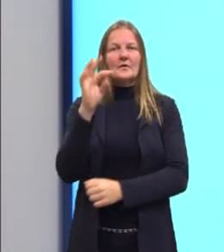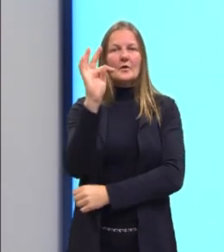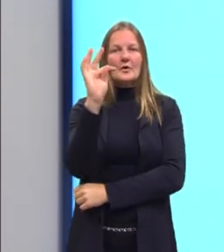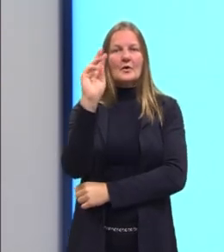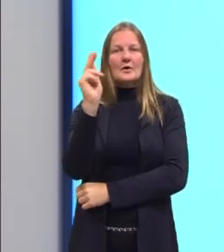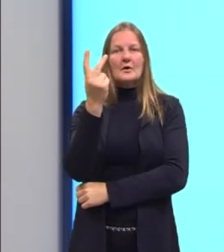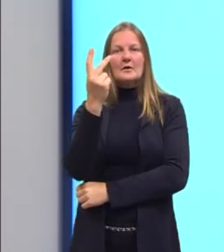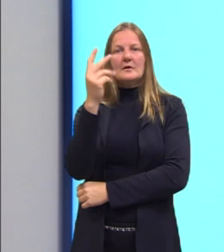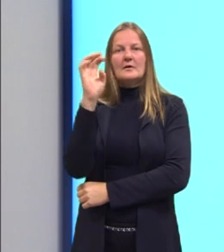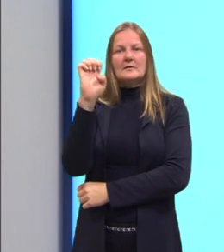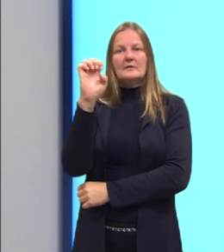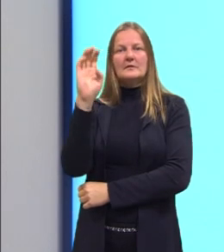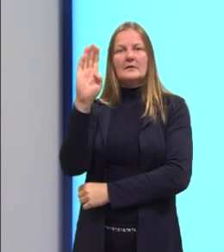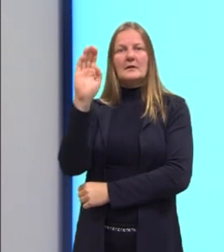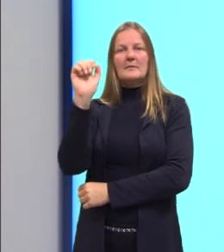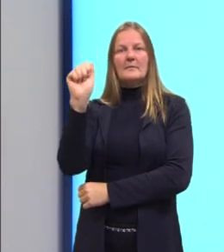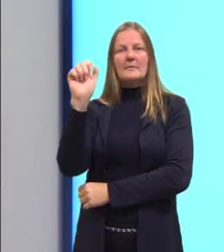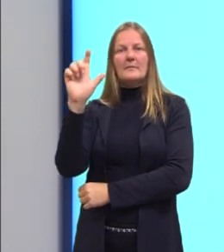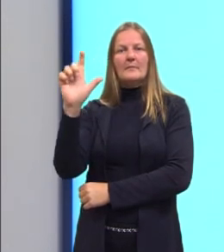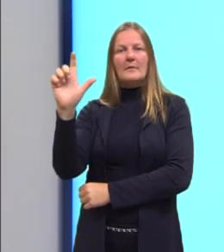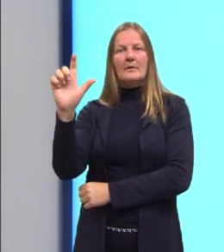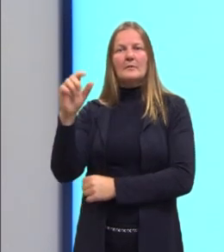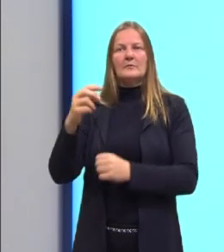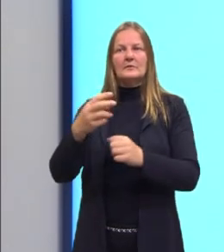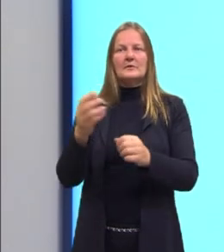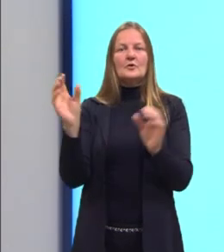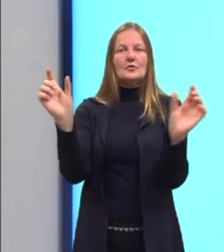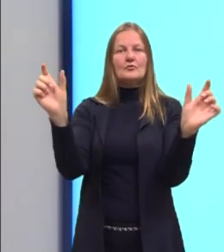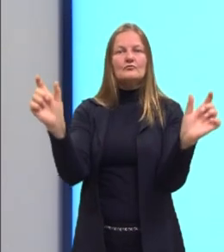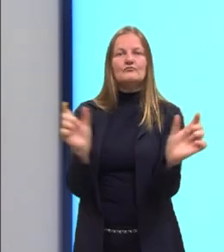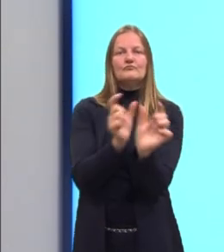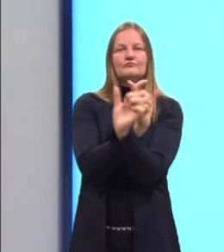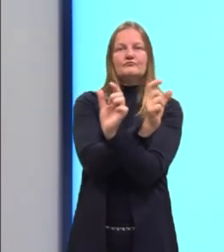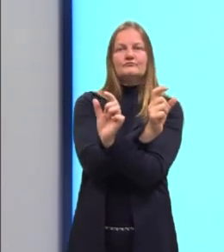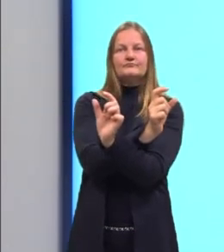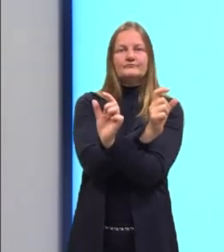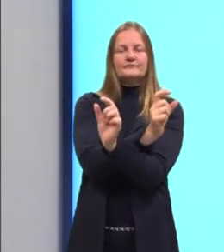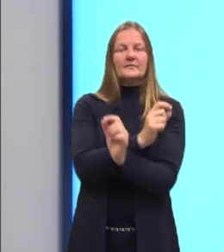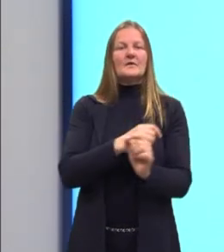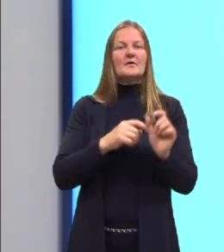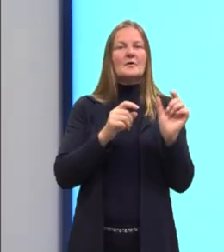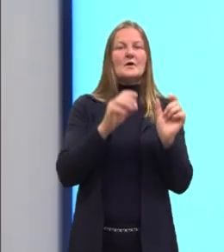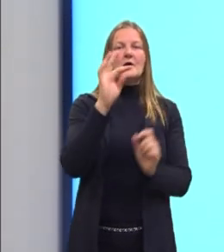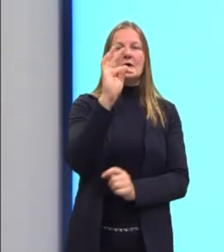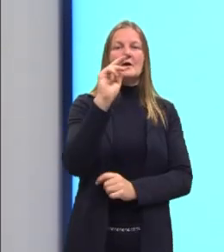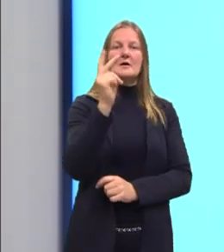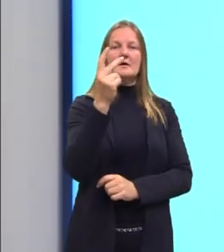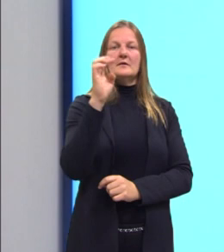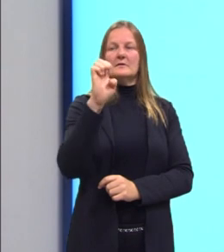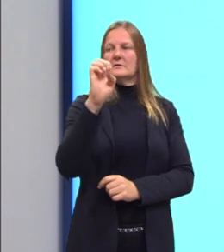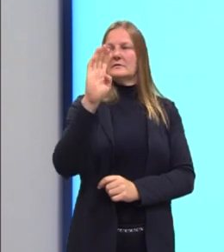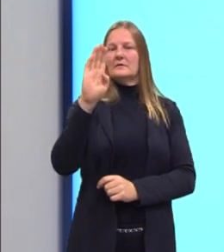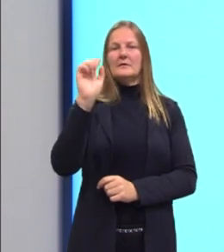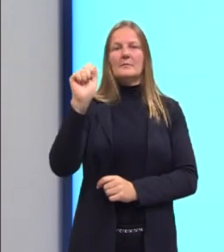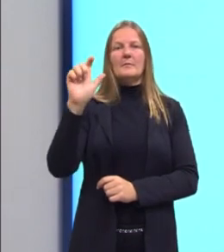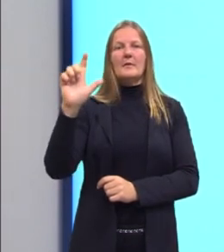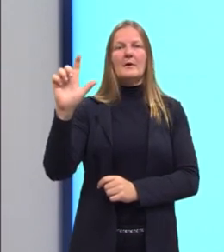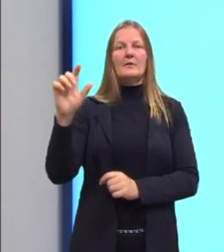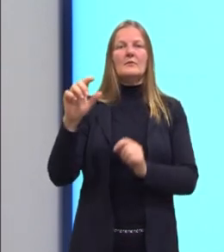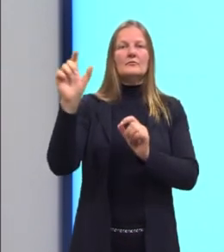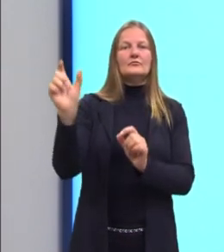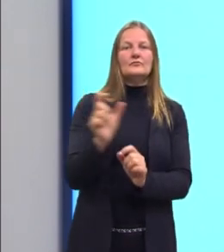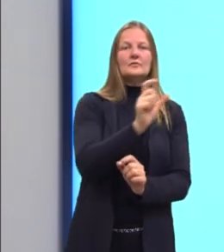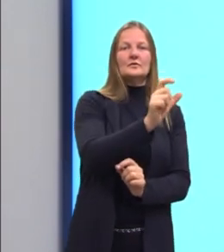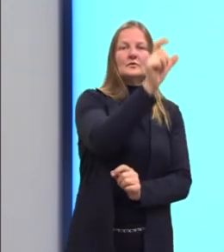ball e vou trazer para frente. Ele vai virar o meu sujeito agora. Então, eu vou dizer que the